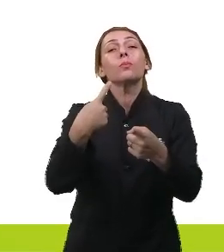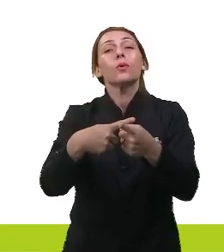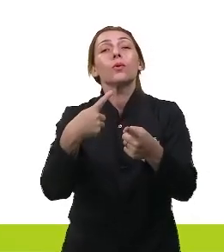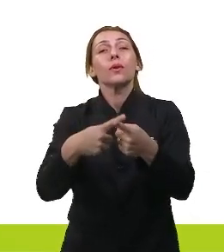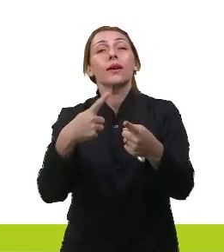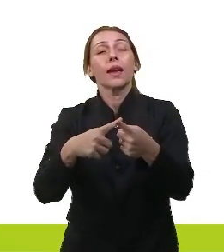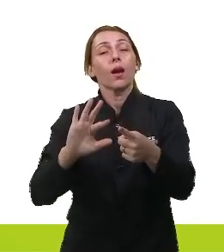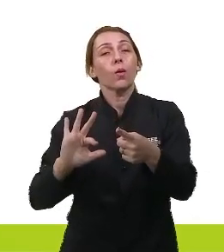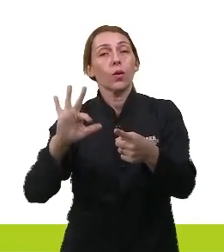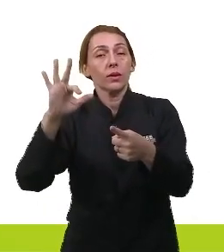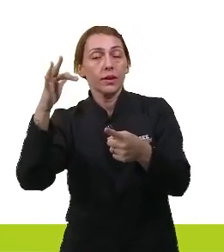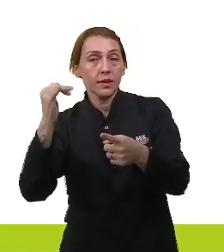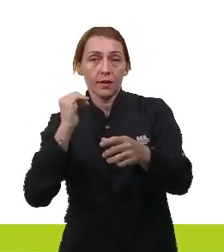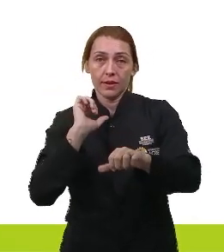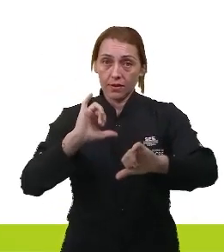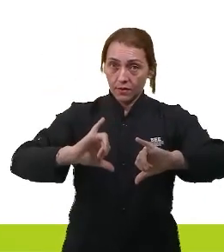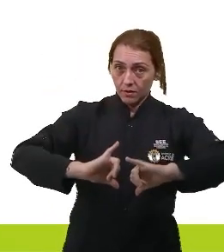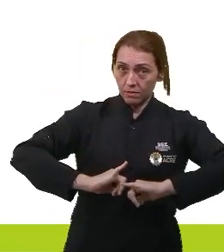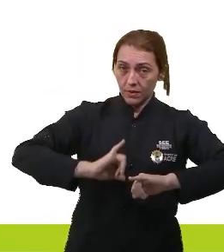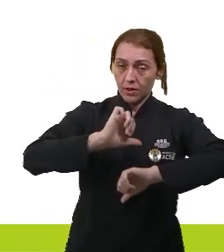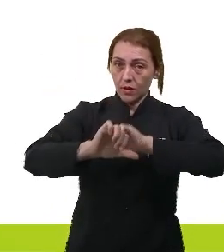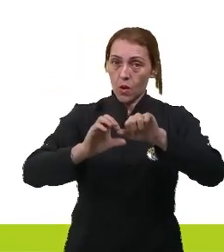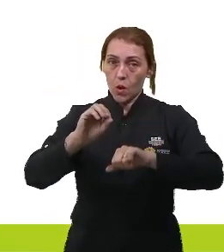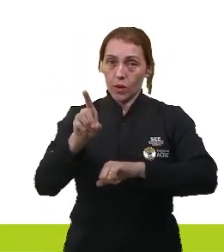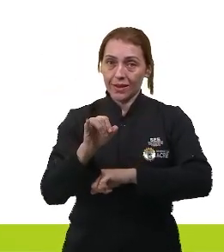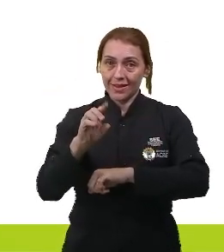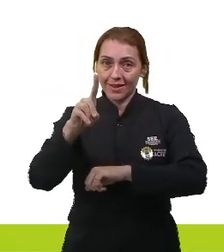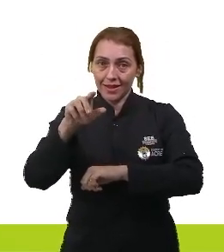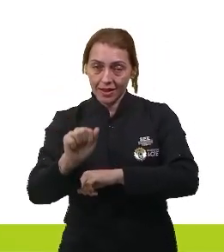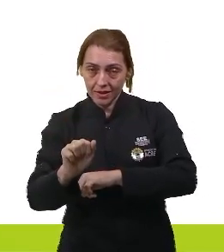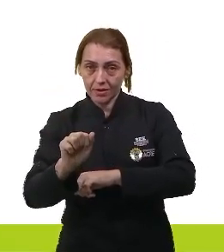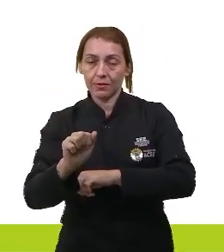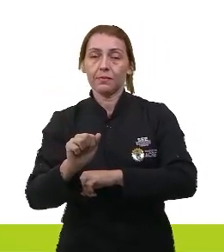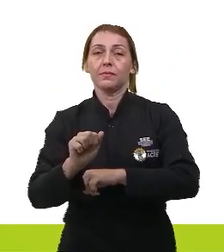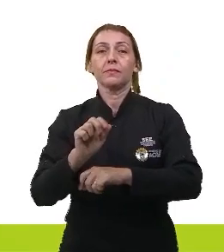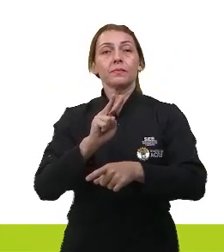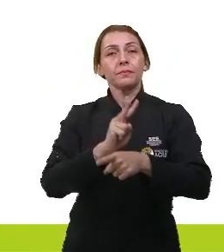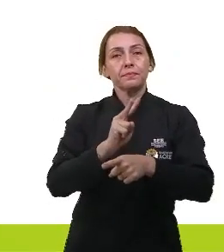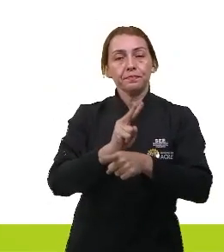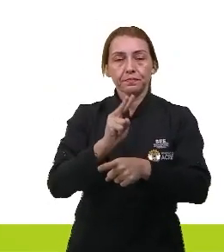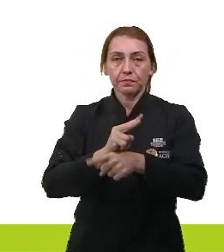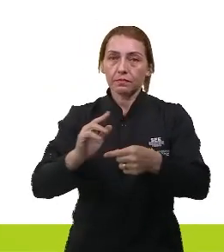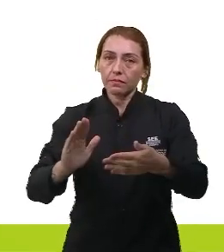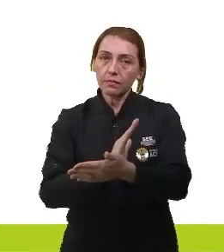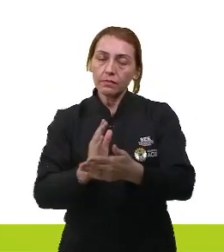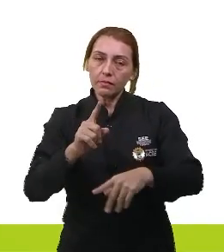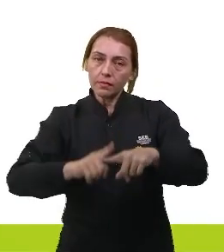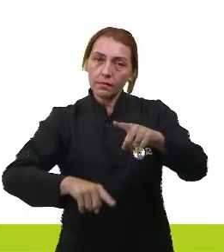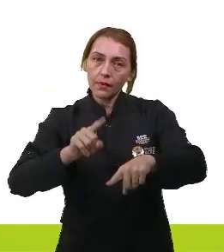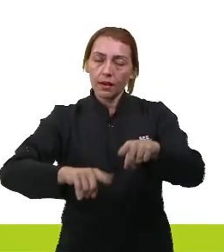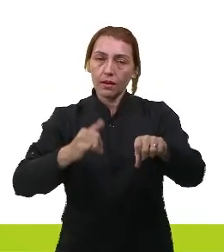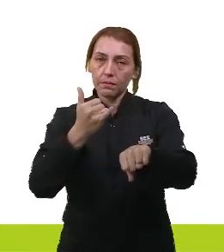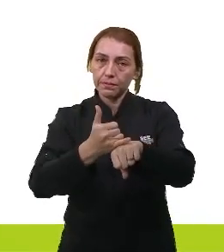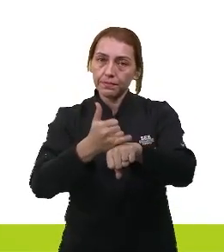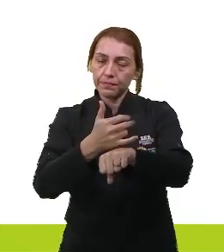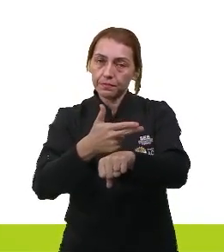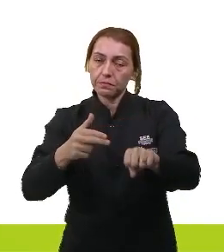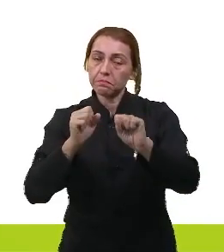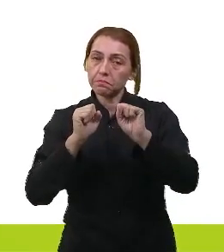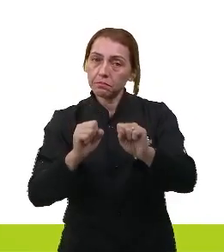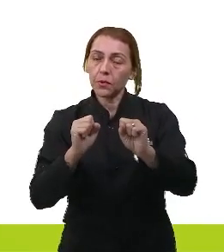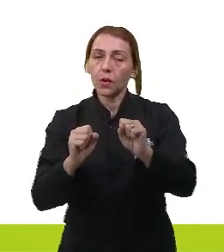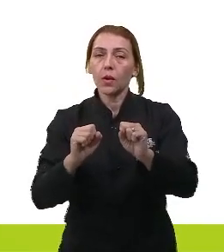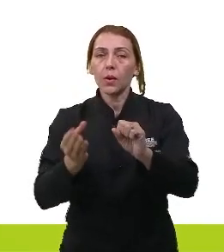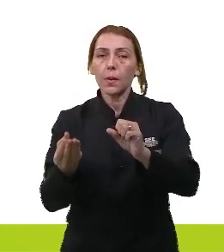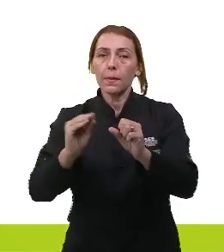corrosão ocorre e como pode ser prevenida. Para a proteção de certas peças metálicas, pode-se colocar